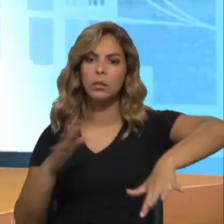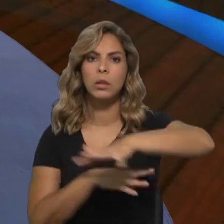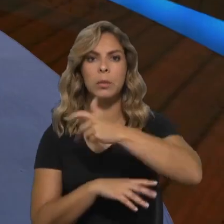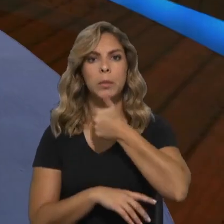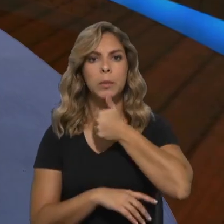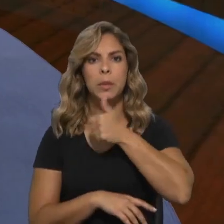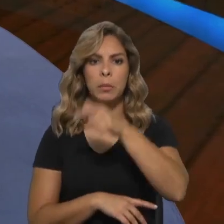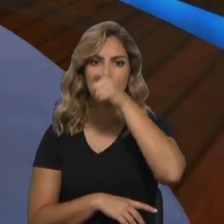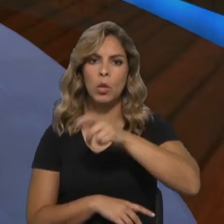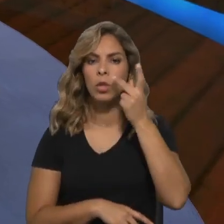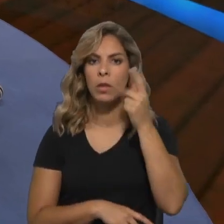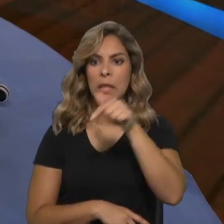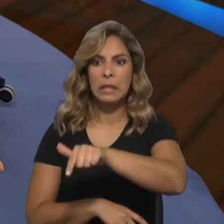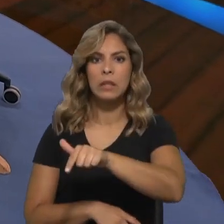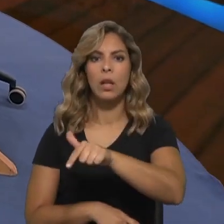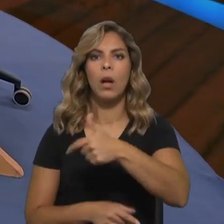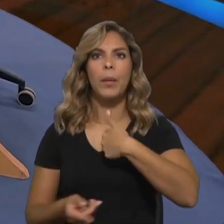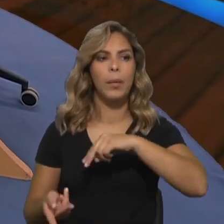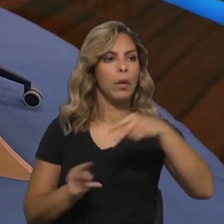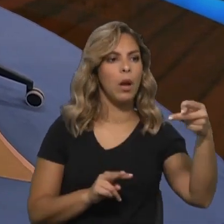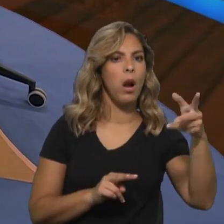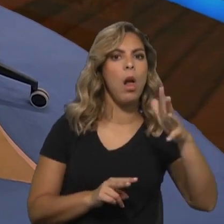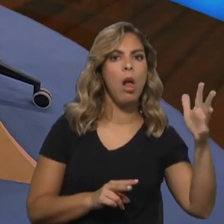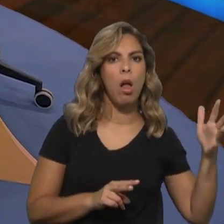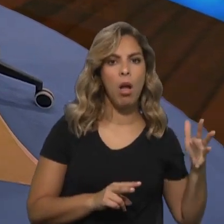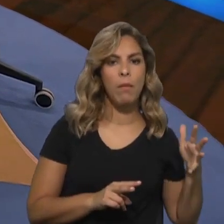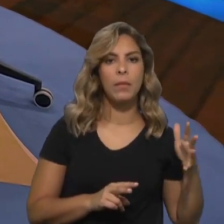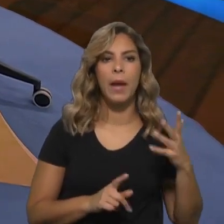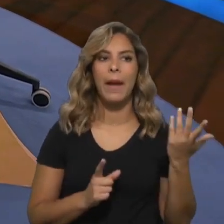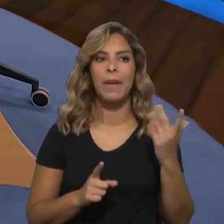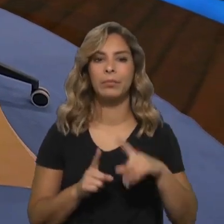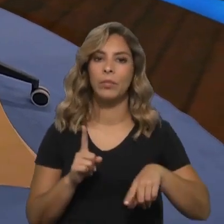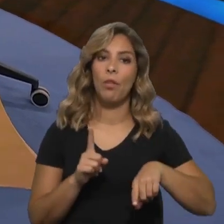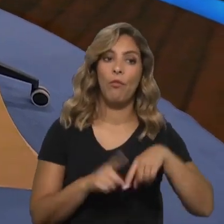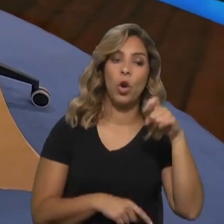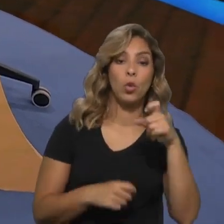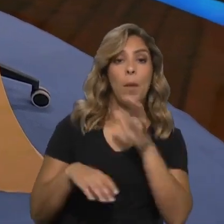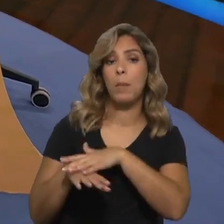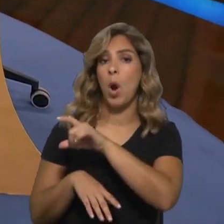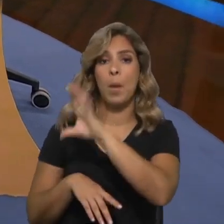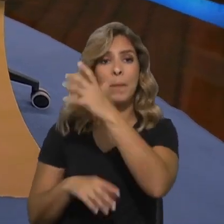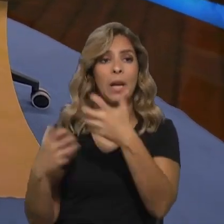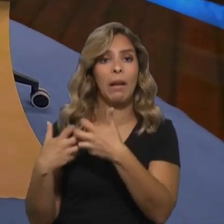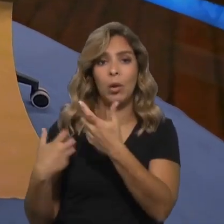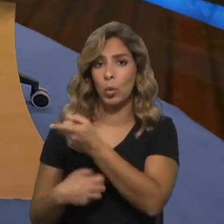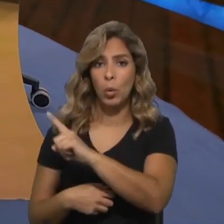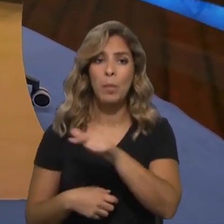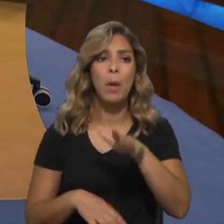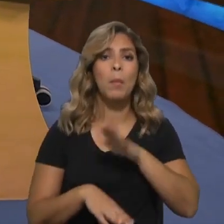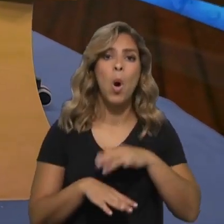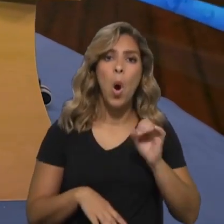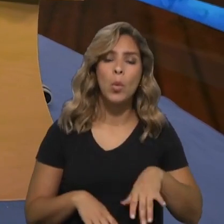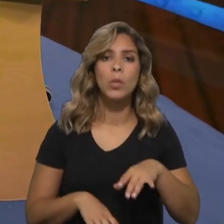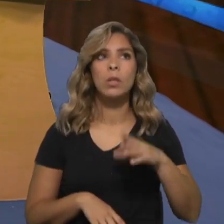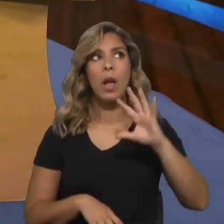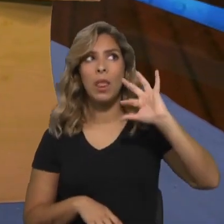ter muito claro que a probabilidade de haver refugiados, chamados climáticos, isto é, que pessoas que, por razões do